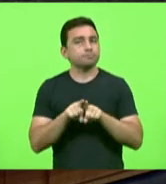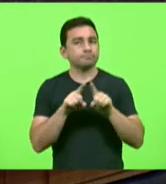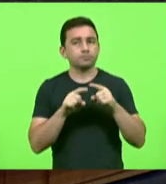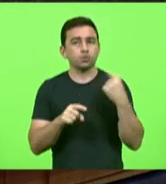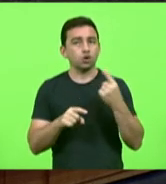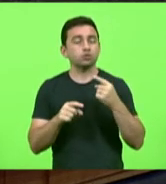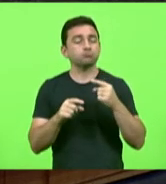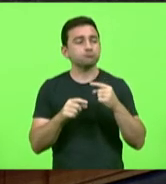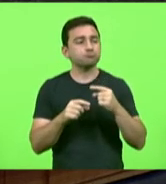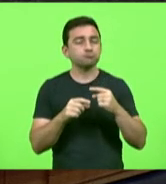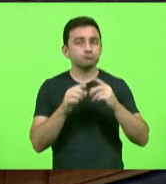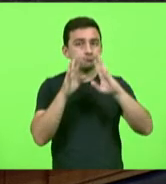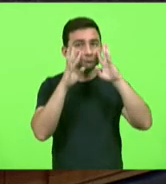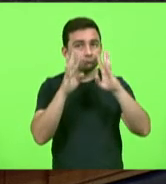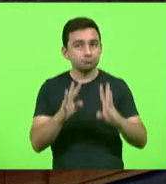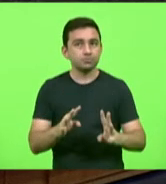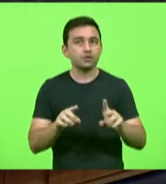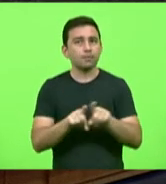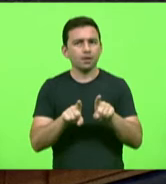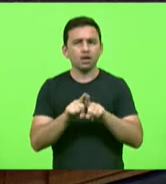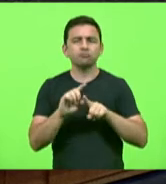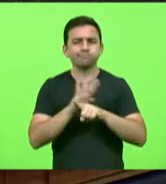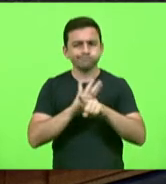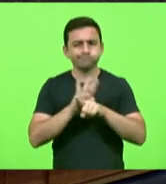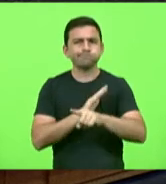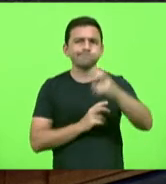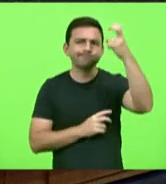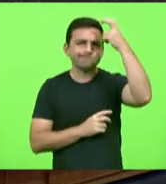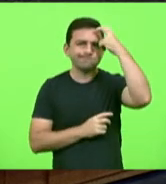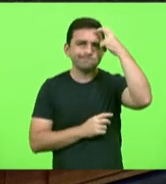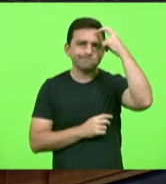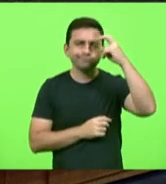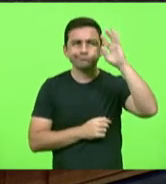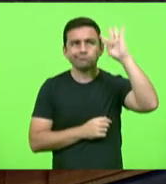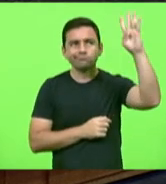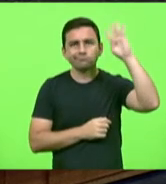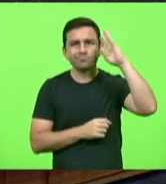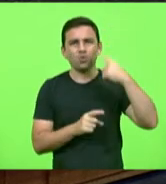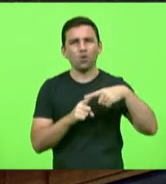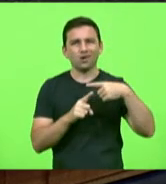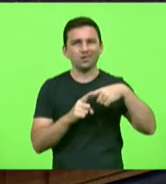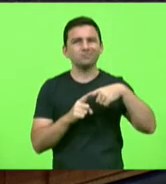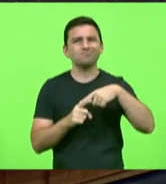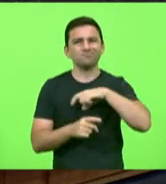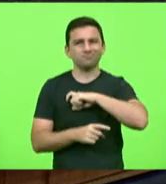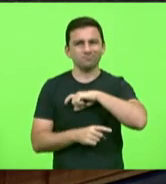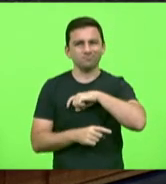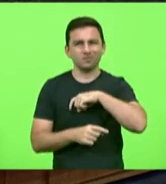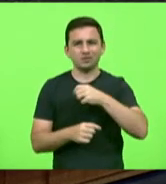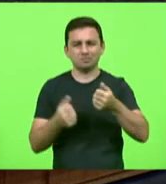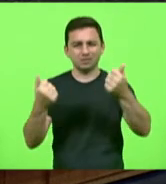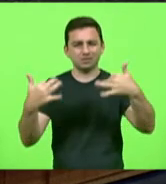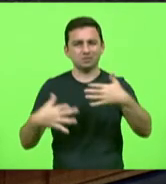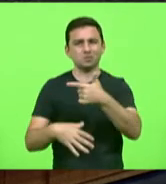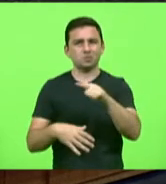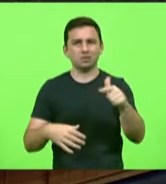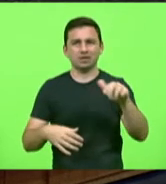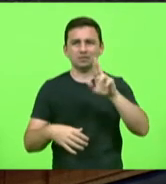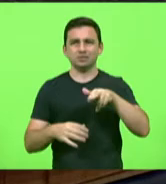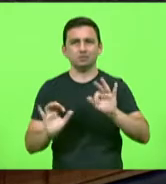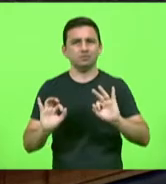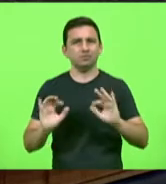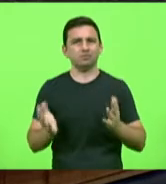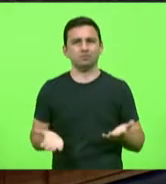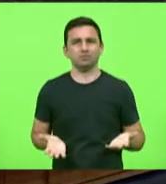questionar as nossas culturas também ali muitas vezes que são extremamente nocivas e sem explicação racional para que elas